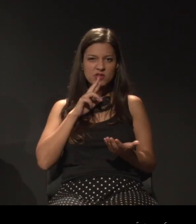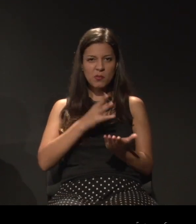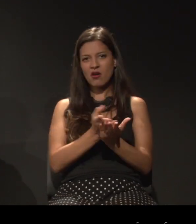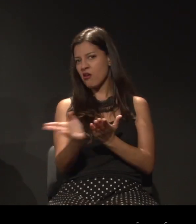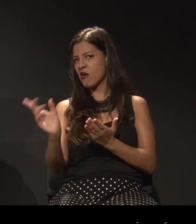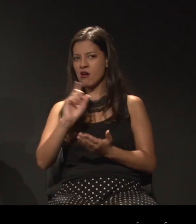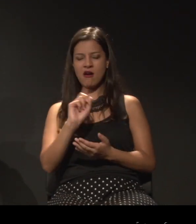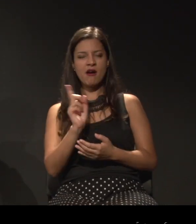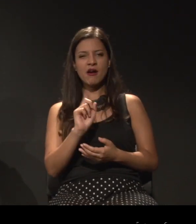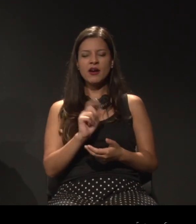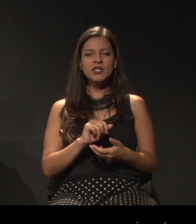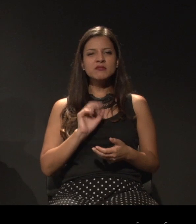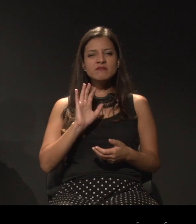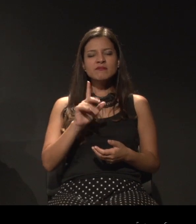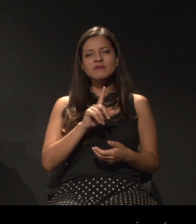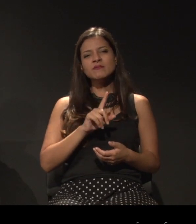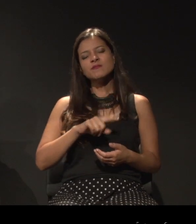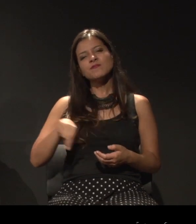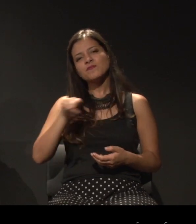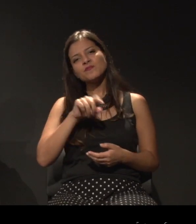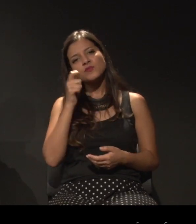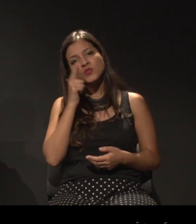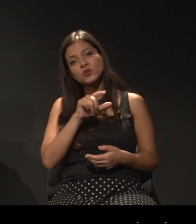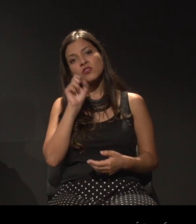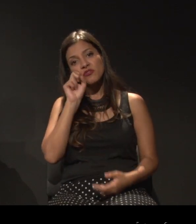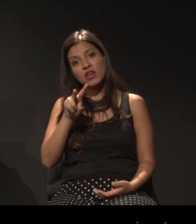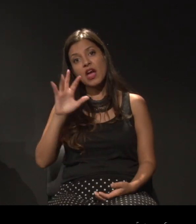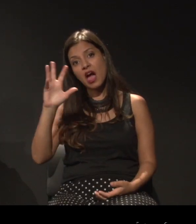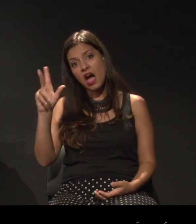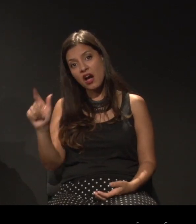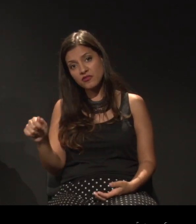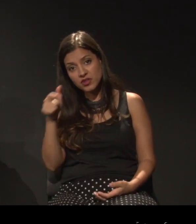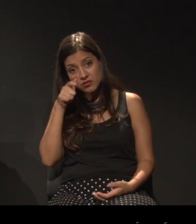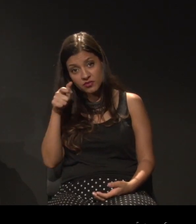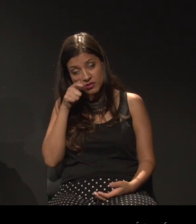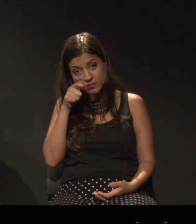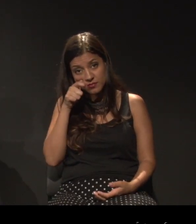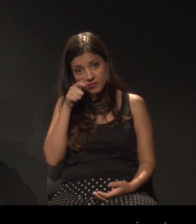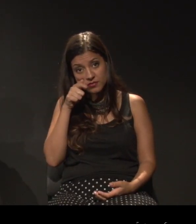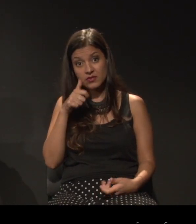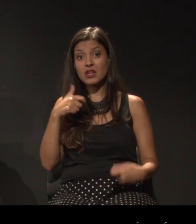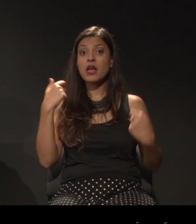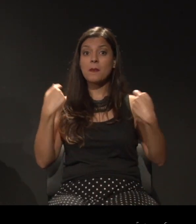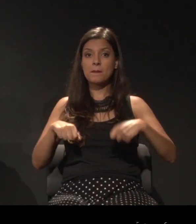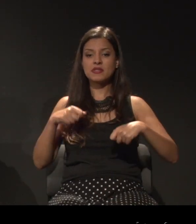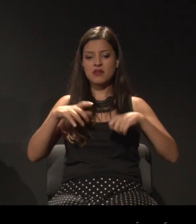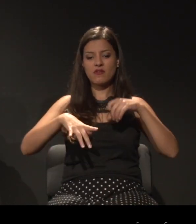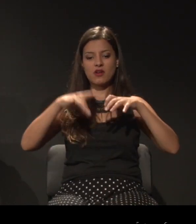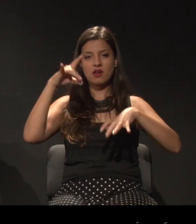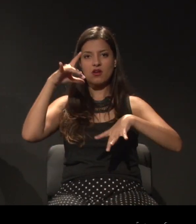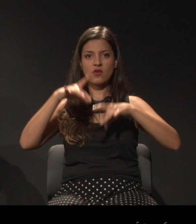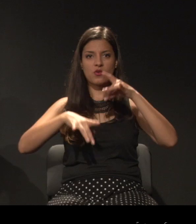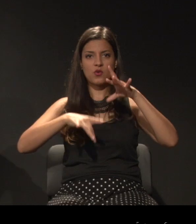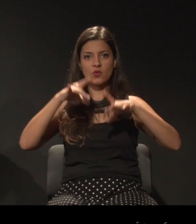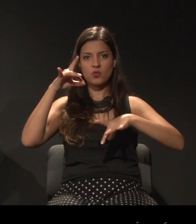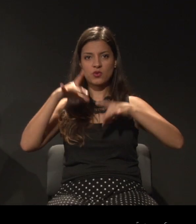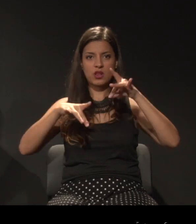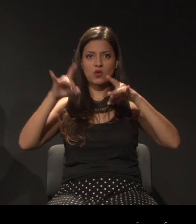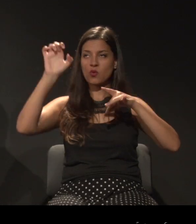não. É muito engraçado, mas, para conseguir ver espetáculos africanos, era necessário ter como curador o